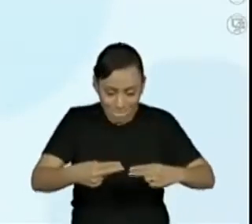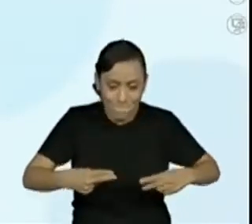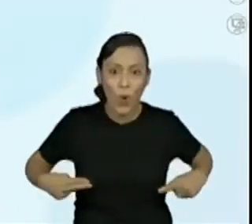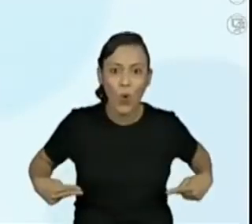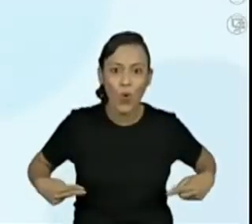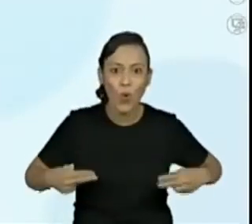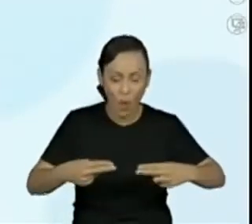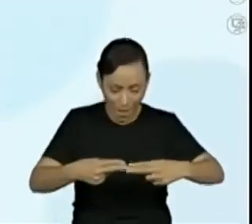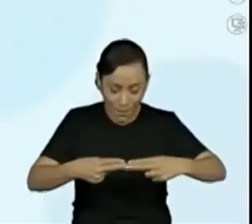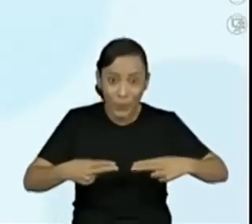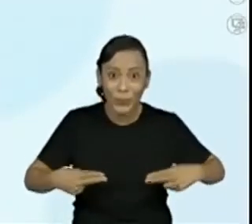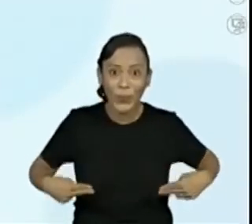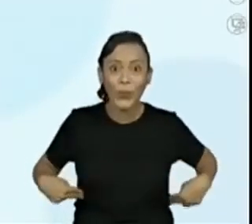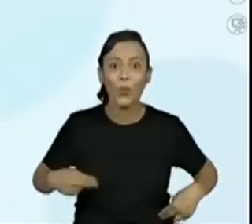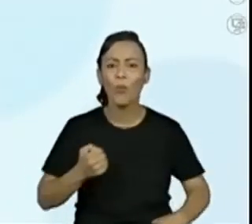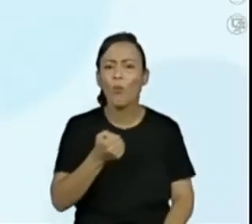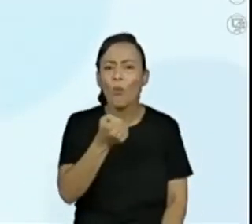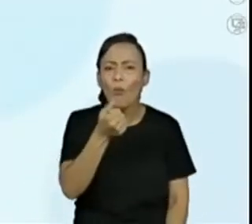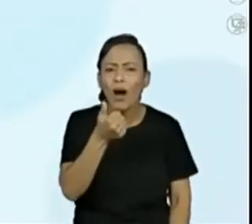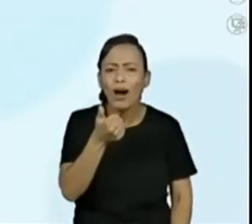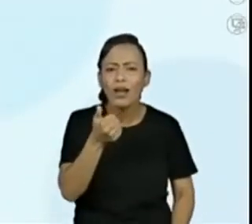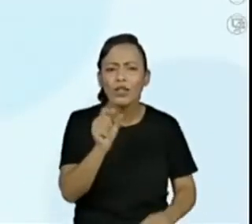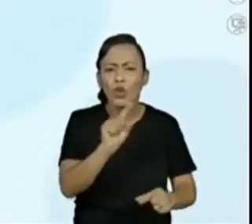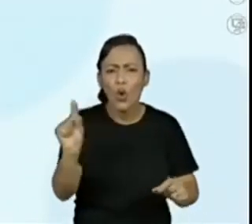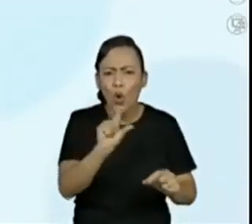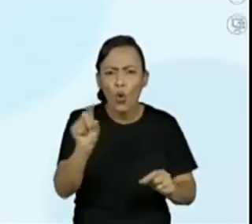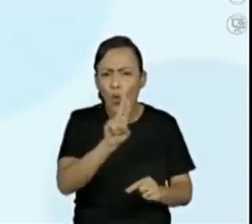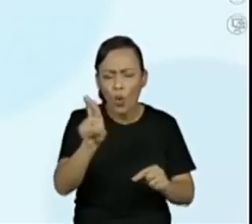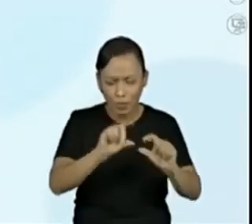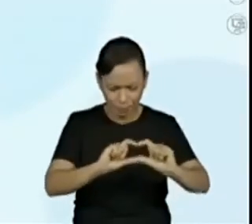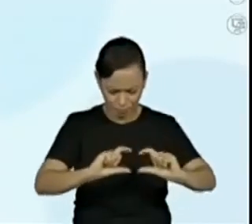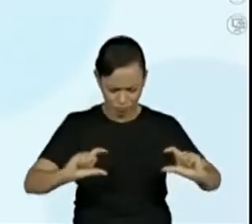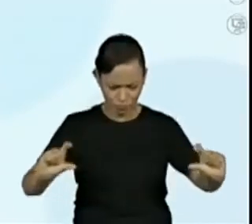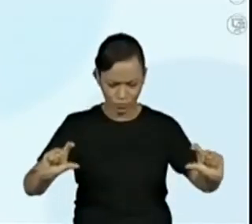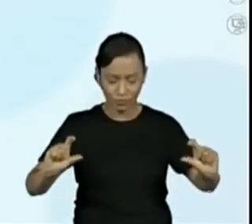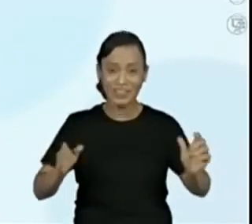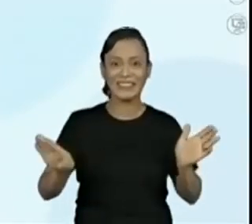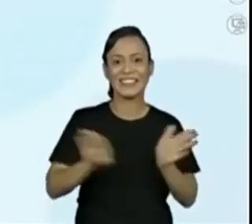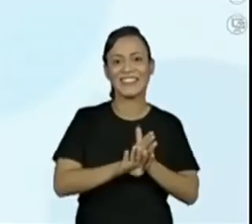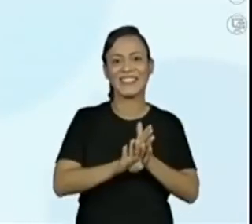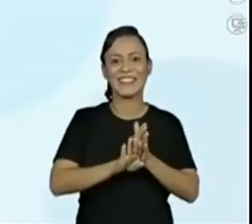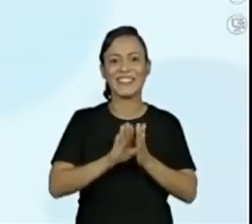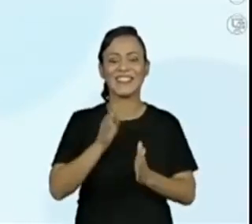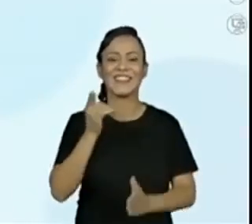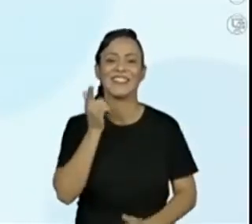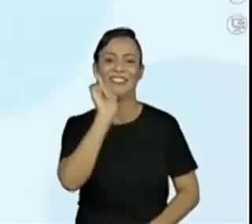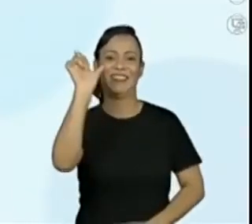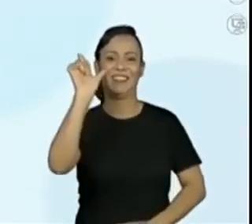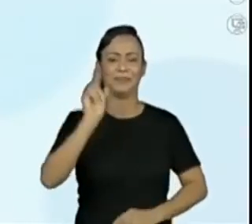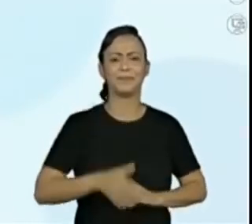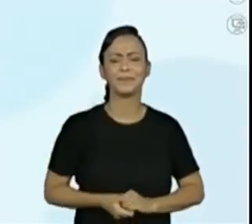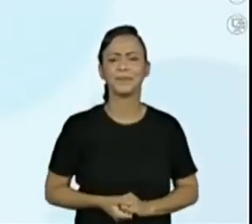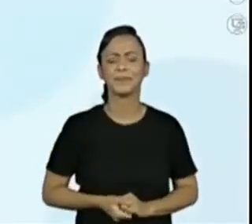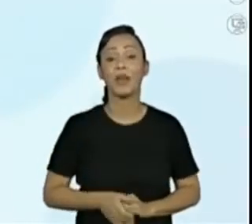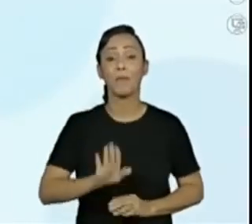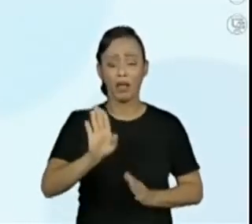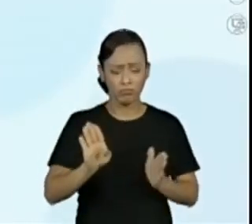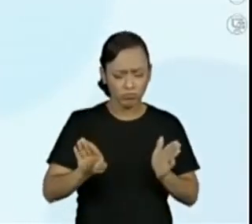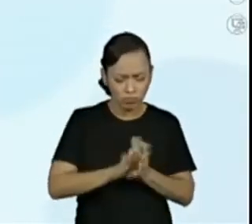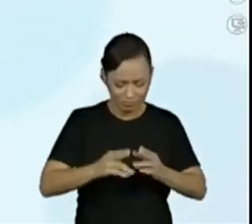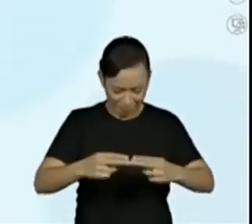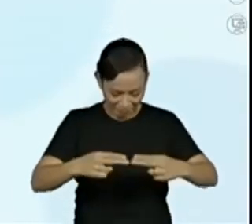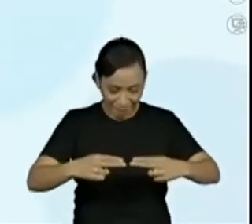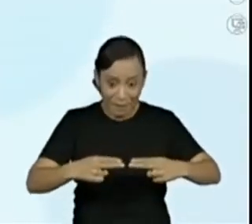escrito chegada, né, professor? Está até escrito chegada. Verdade. Quando a gente olha para essa imagem